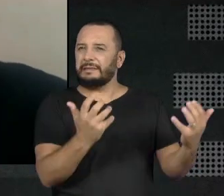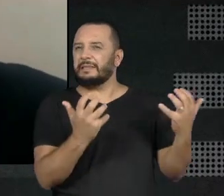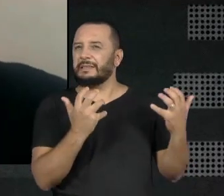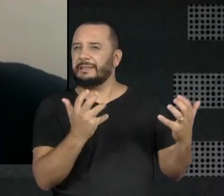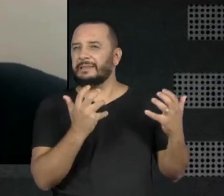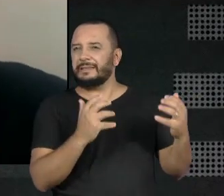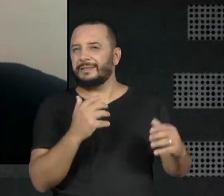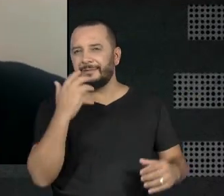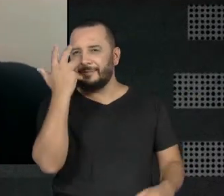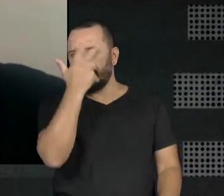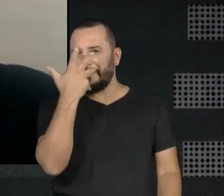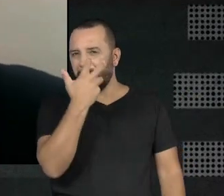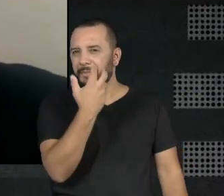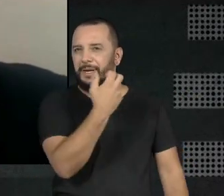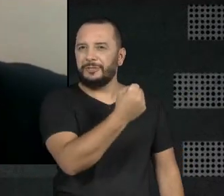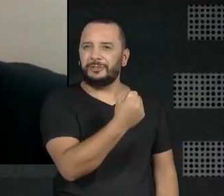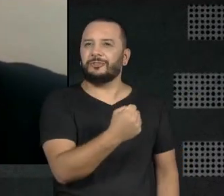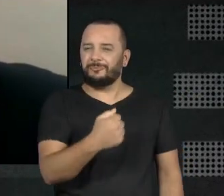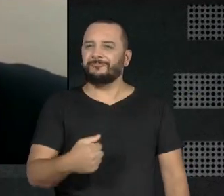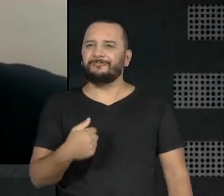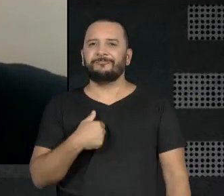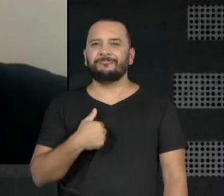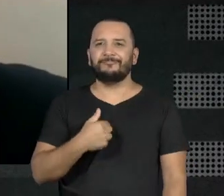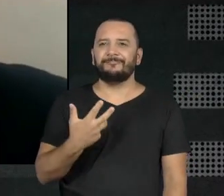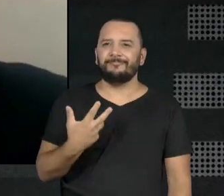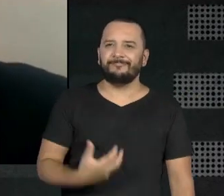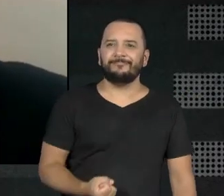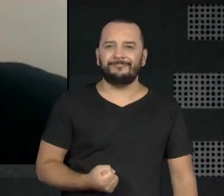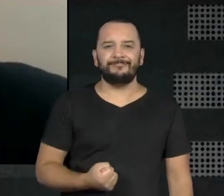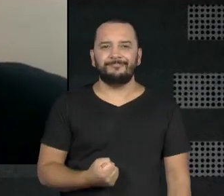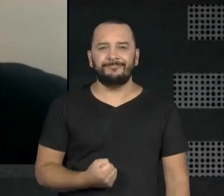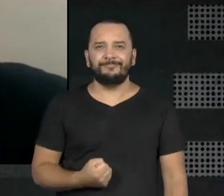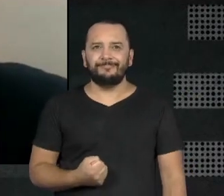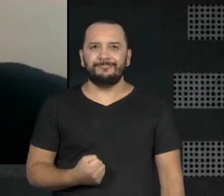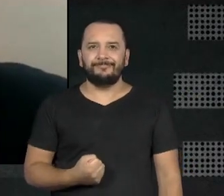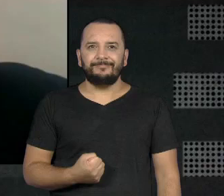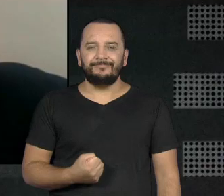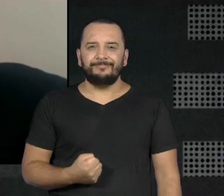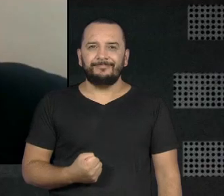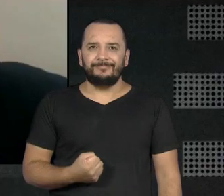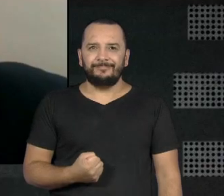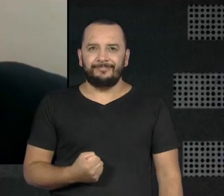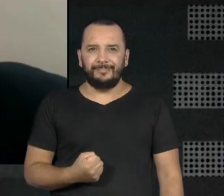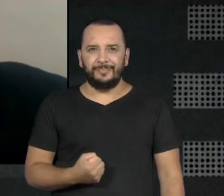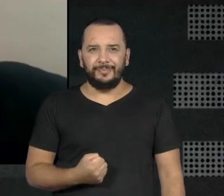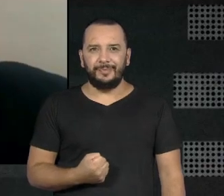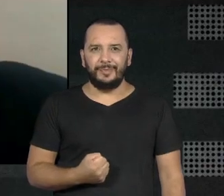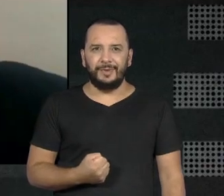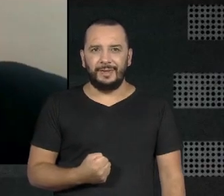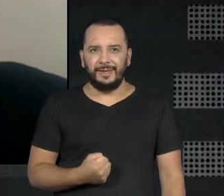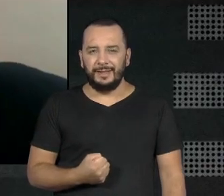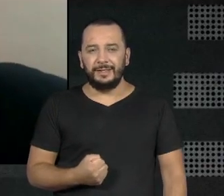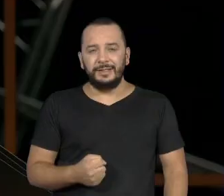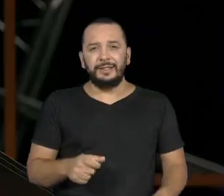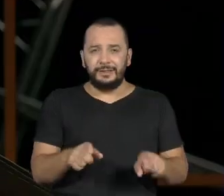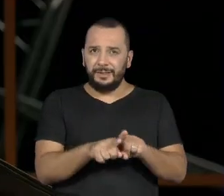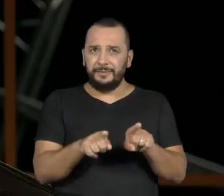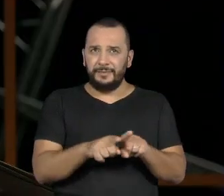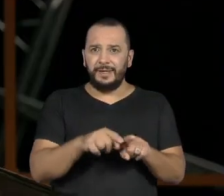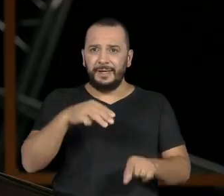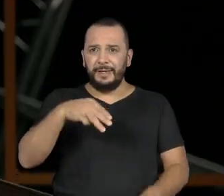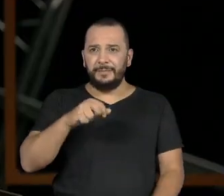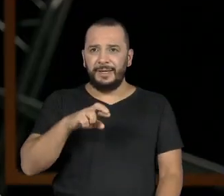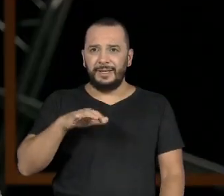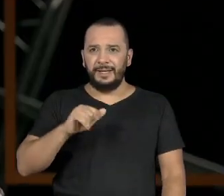sem paixão não interessa ela não fazer e o pulso forte da Marina Pera, que deixou aquela,